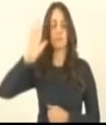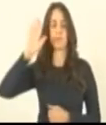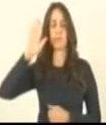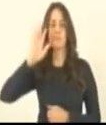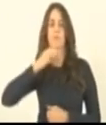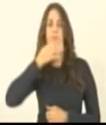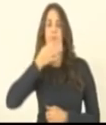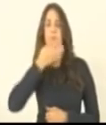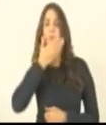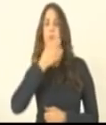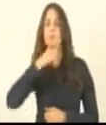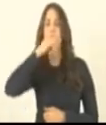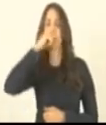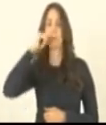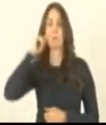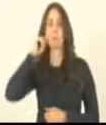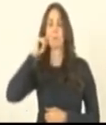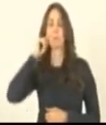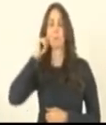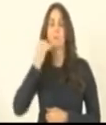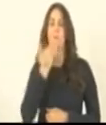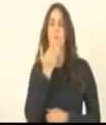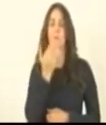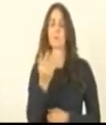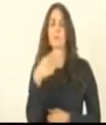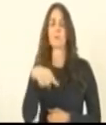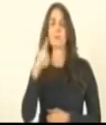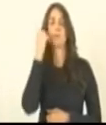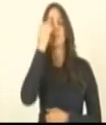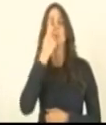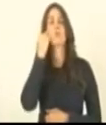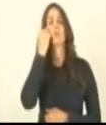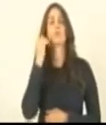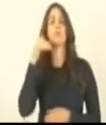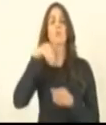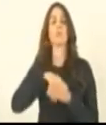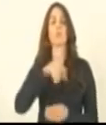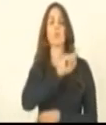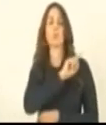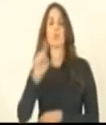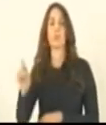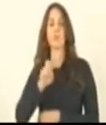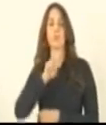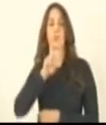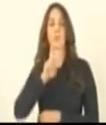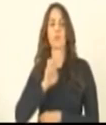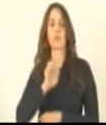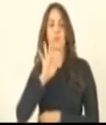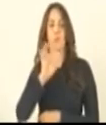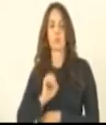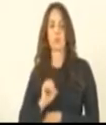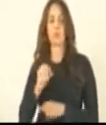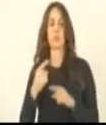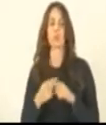Deputado Capitão Assunção solicita aos deputados que votem contrário ao veto esse